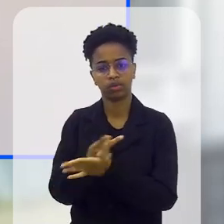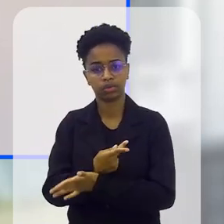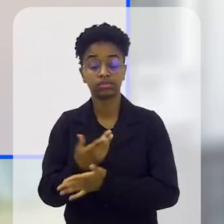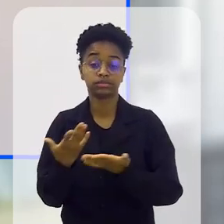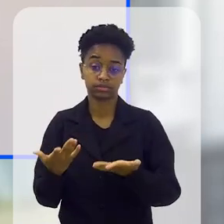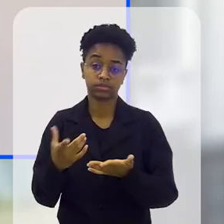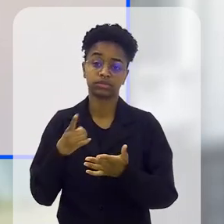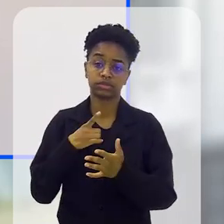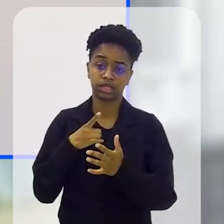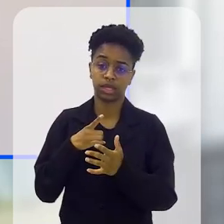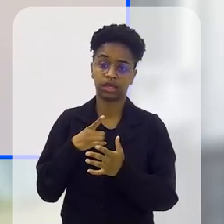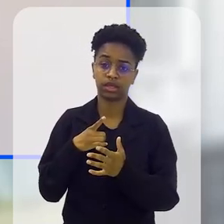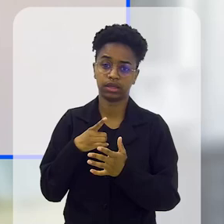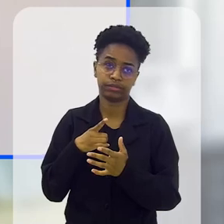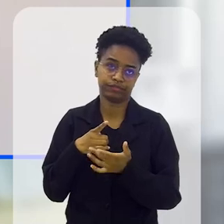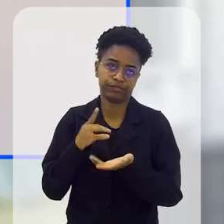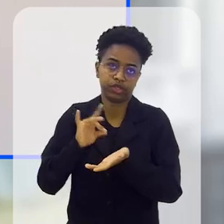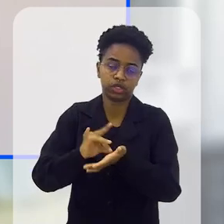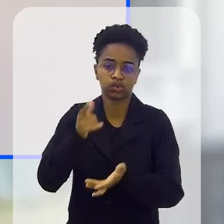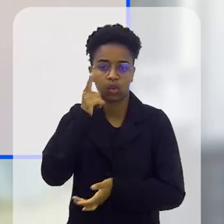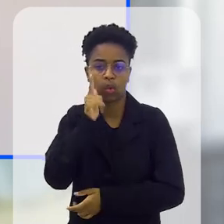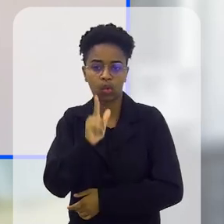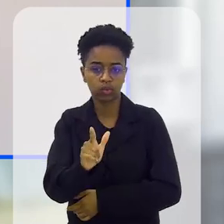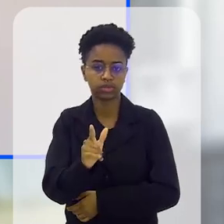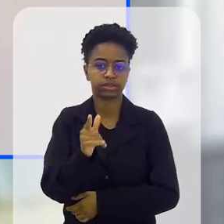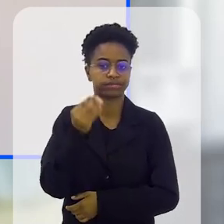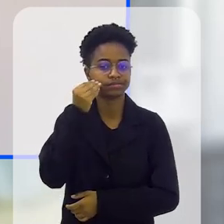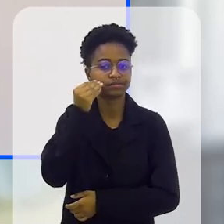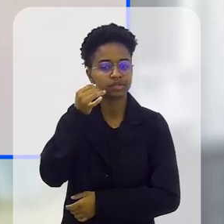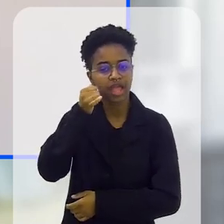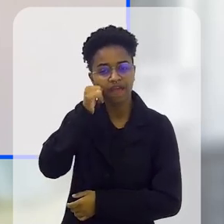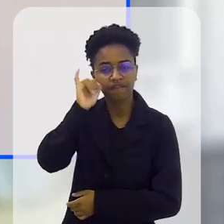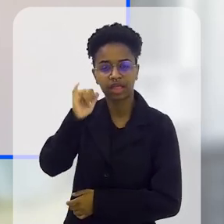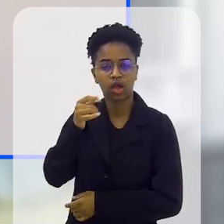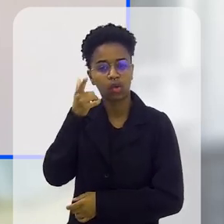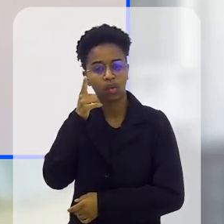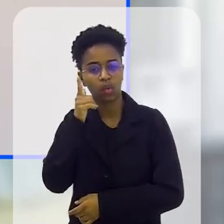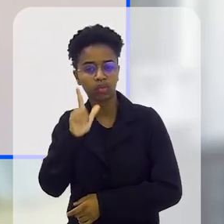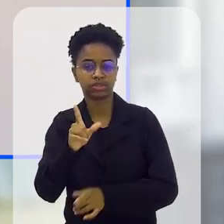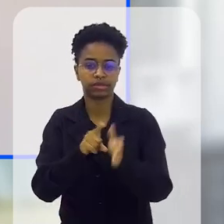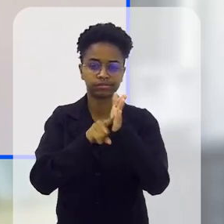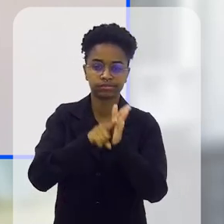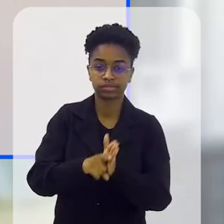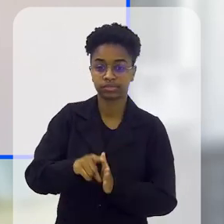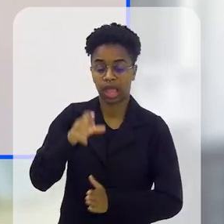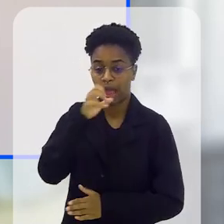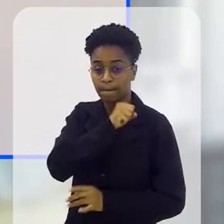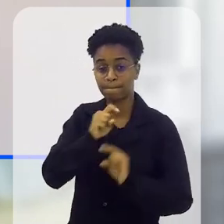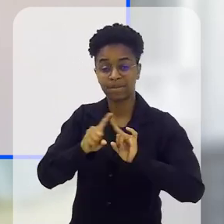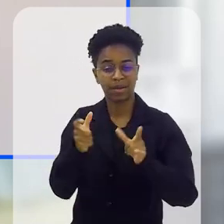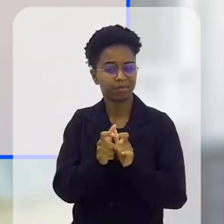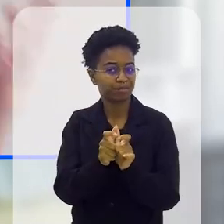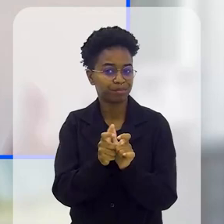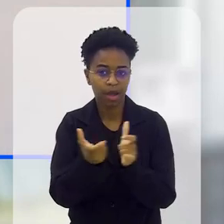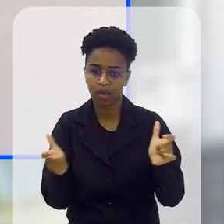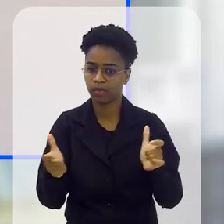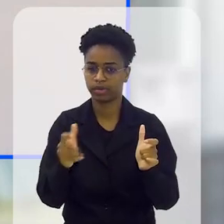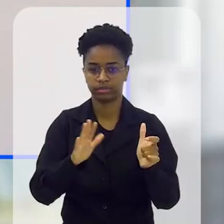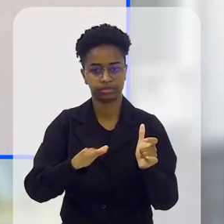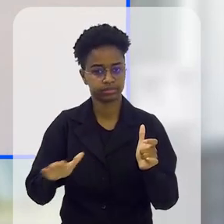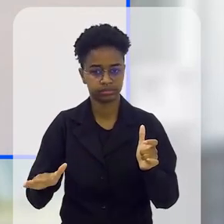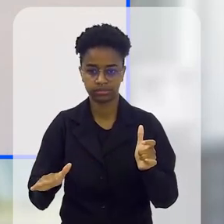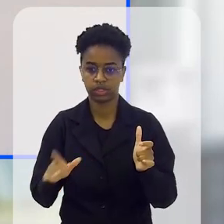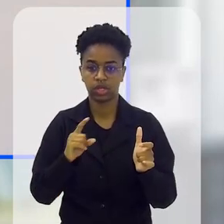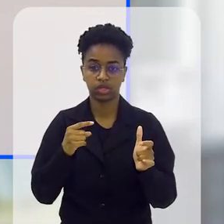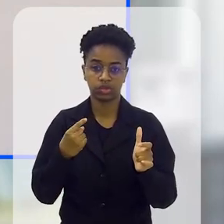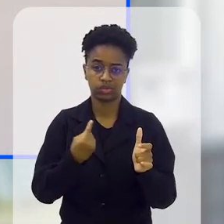são crianças predispostas ao câncer. Você consegue efetivamente aqui fazer um rastreio mais preciso. A grande maioria das